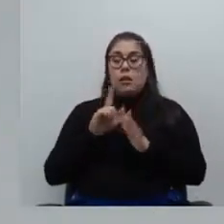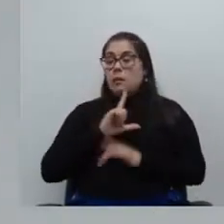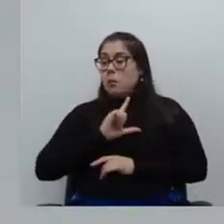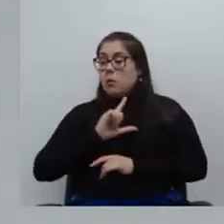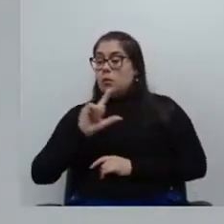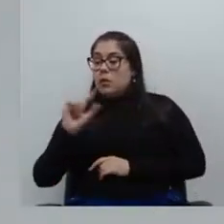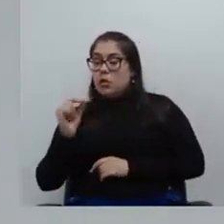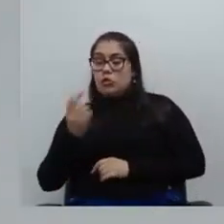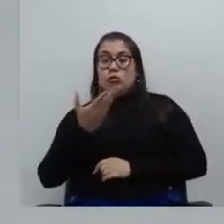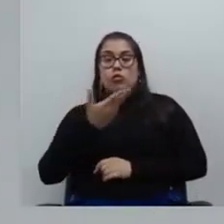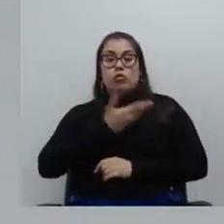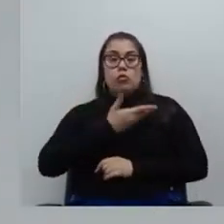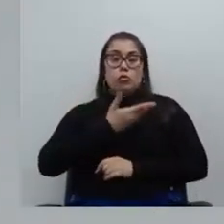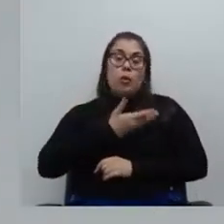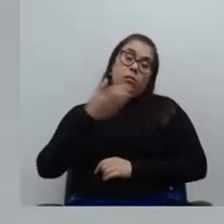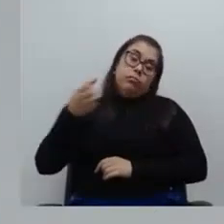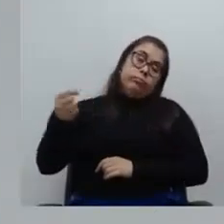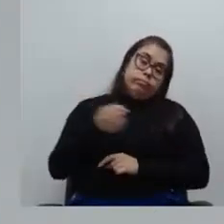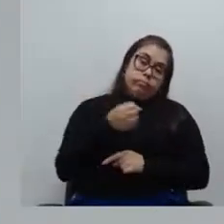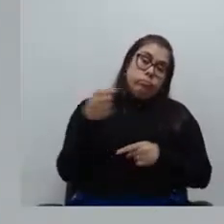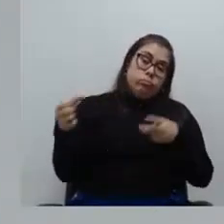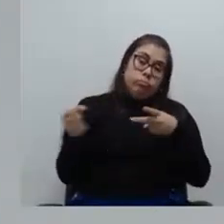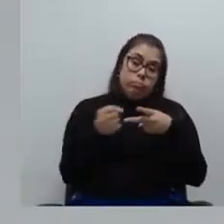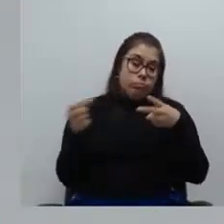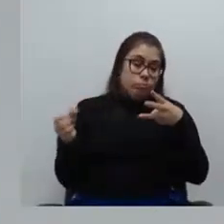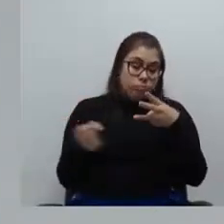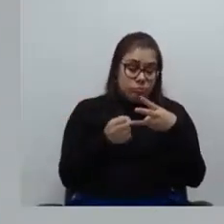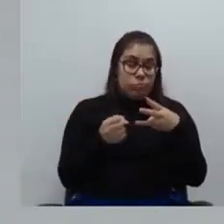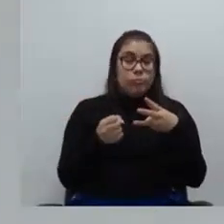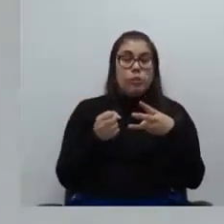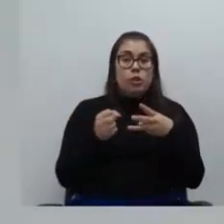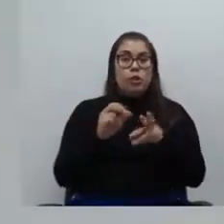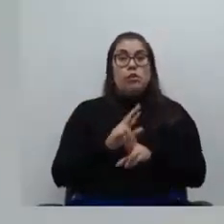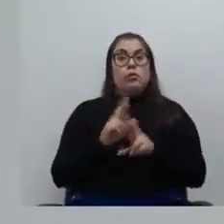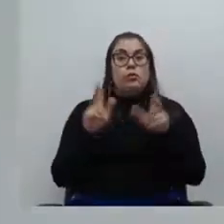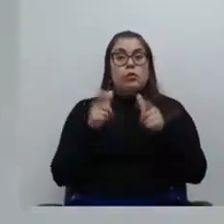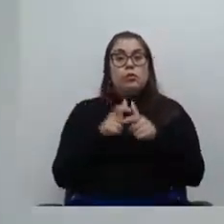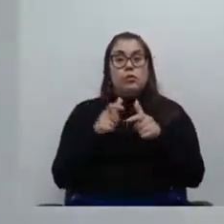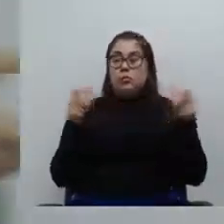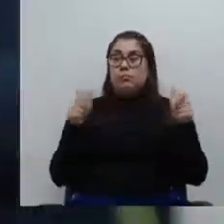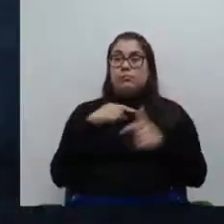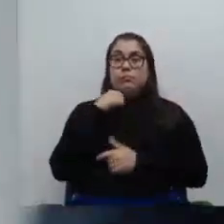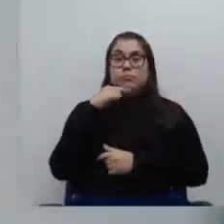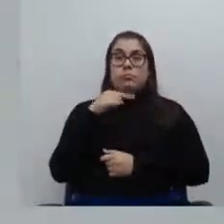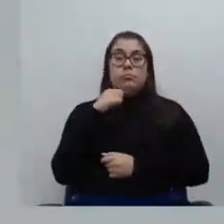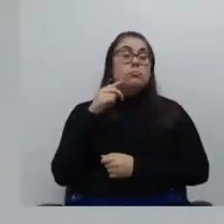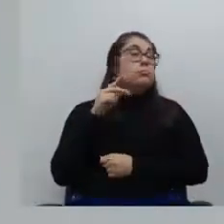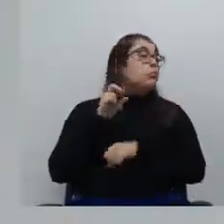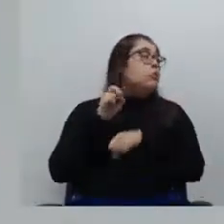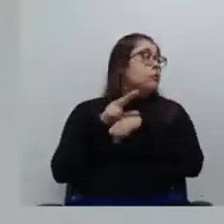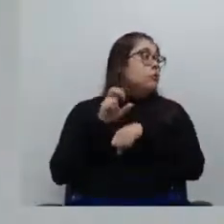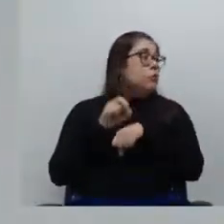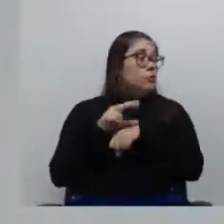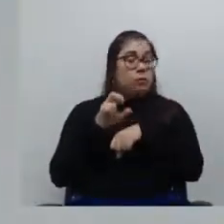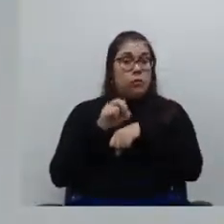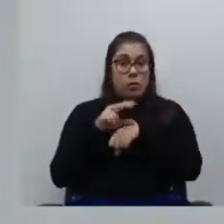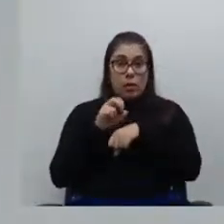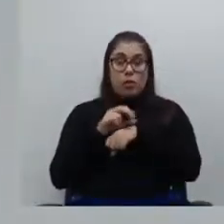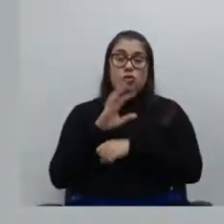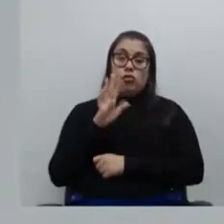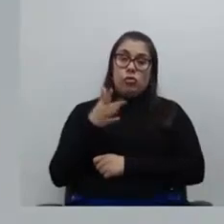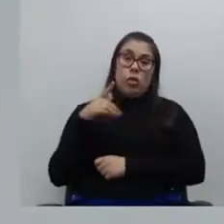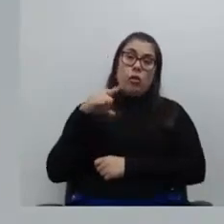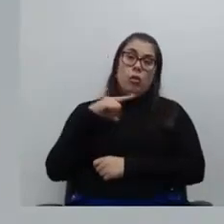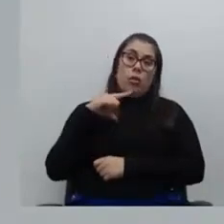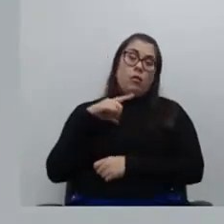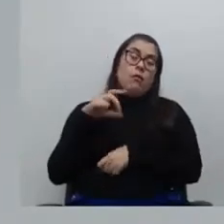é, empossando esses colegas, porque, diferentemente do que acontece na expansão, né? Isso nem precisa de expansão, porque são vagas que já estão lá e já estão vagas, né?